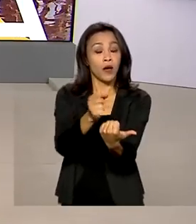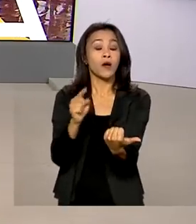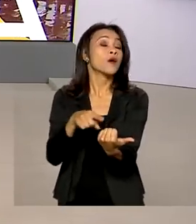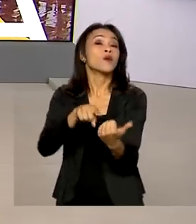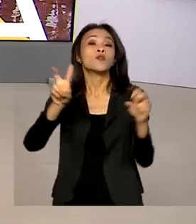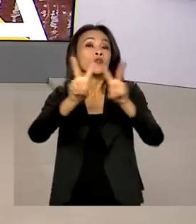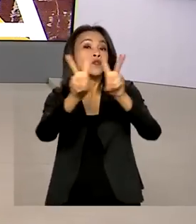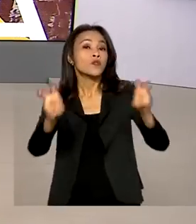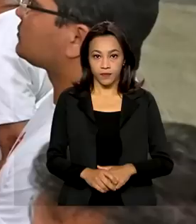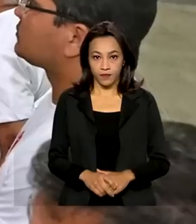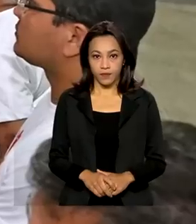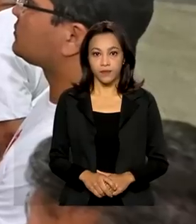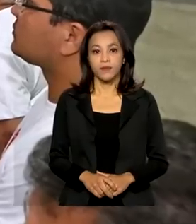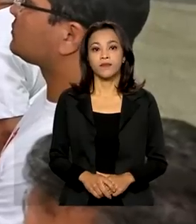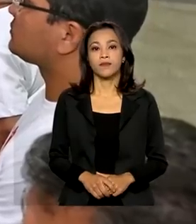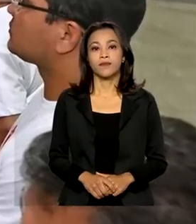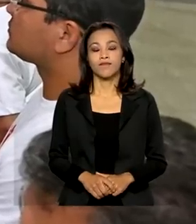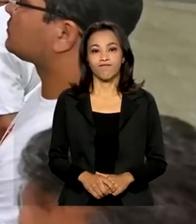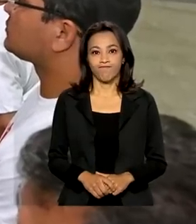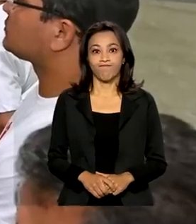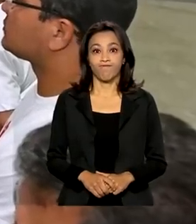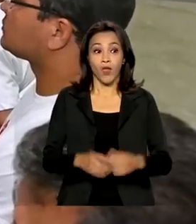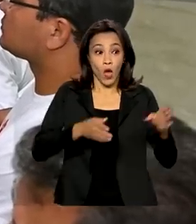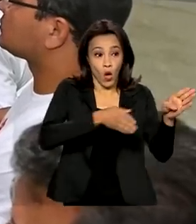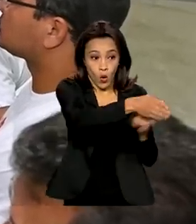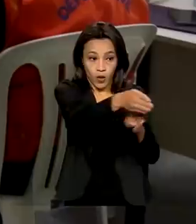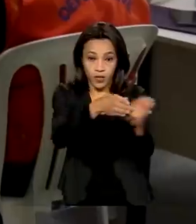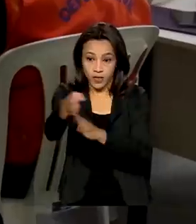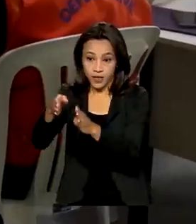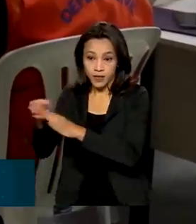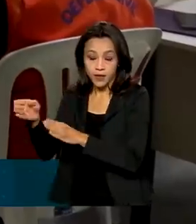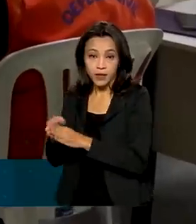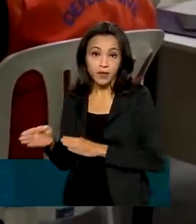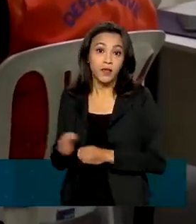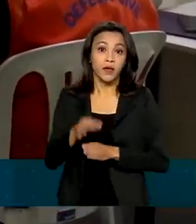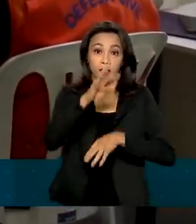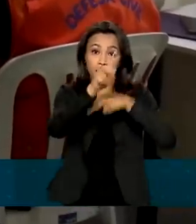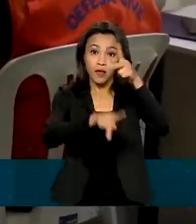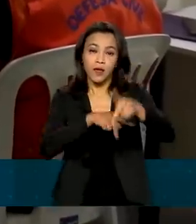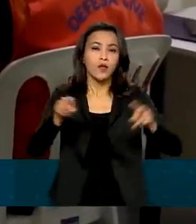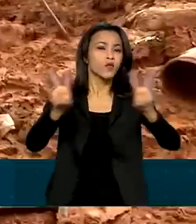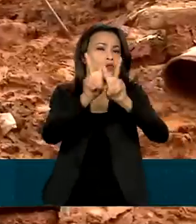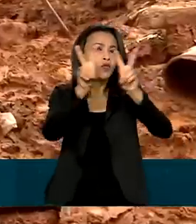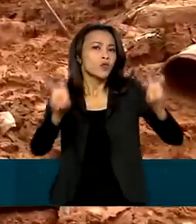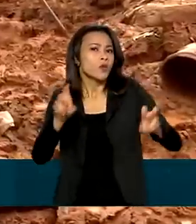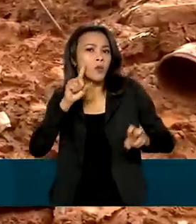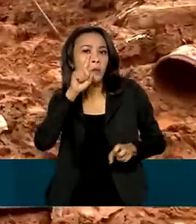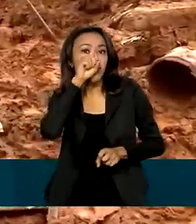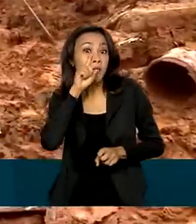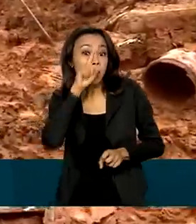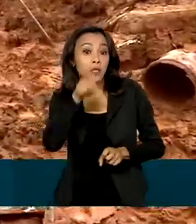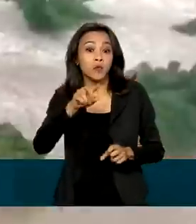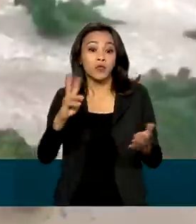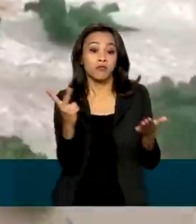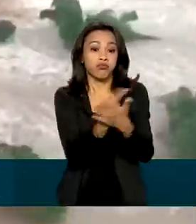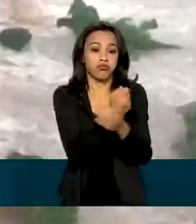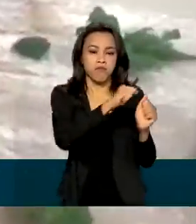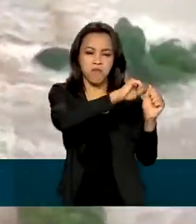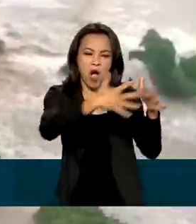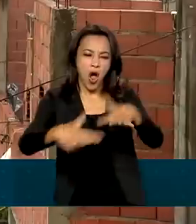riscos de desastres. Orientar a população sobre como evitar os perigos dos desabamentos,